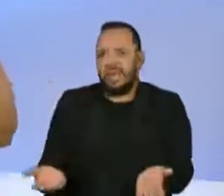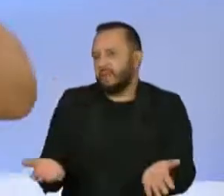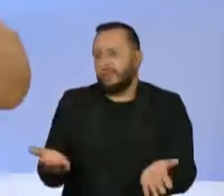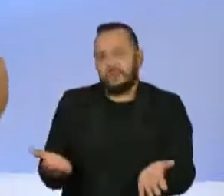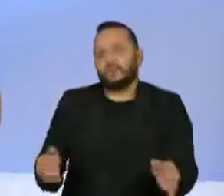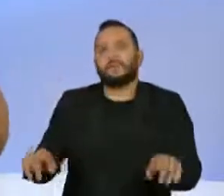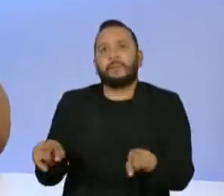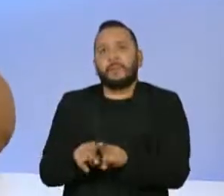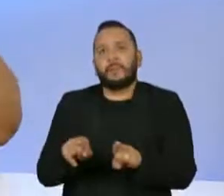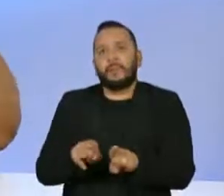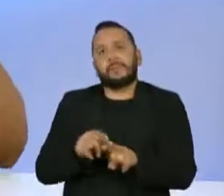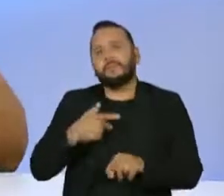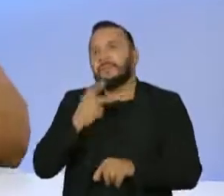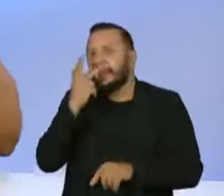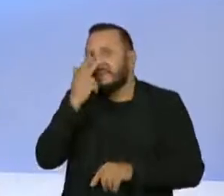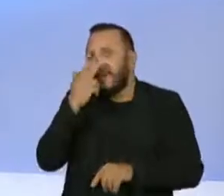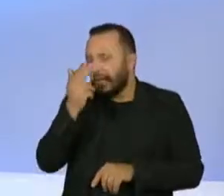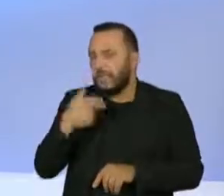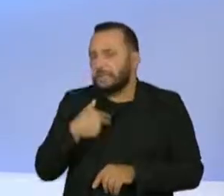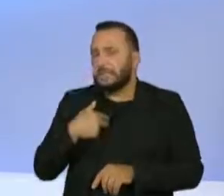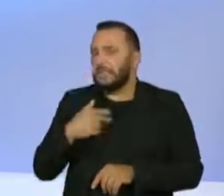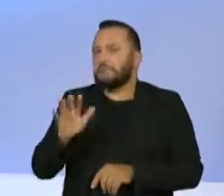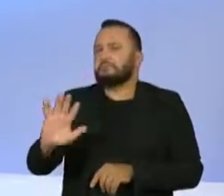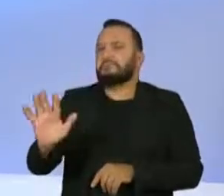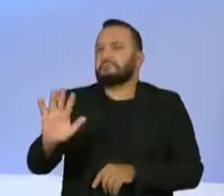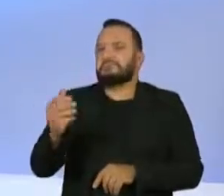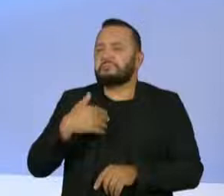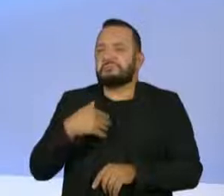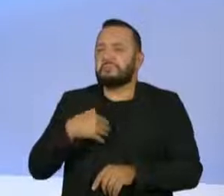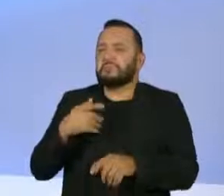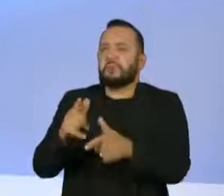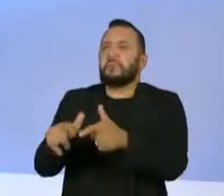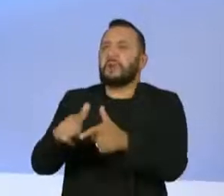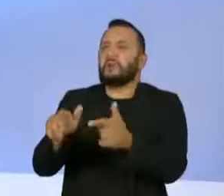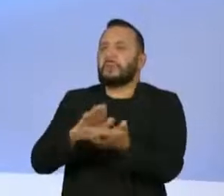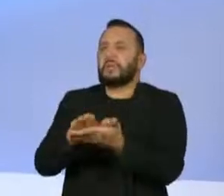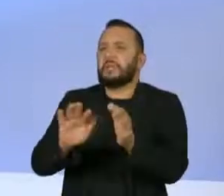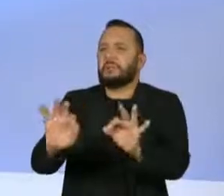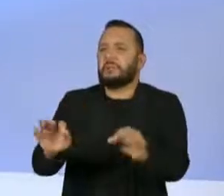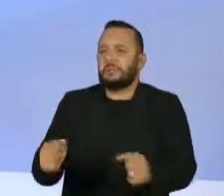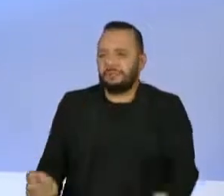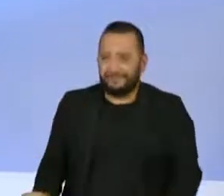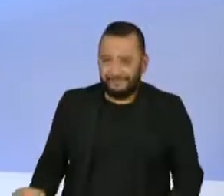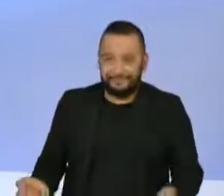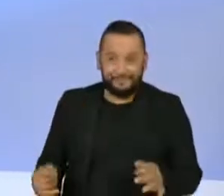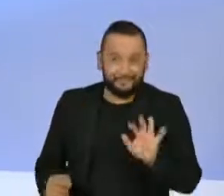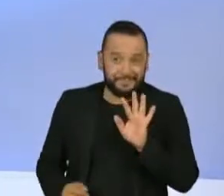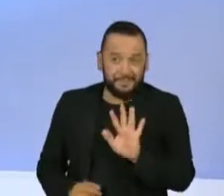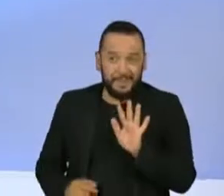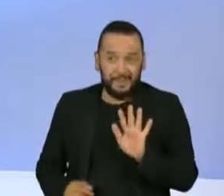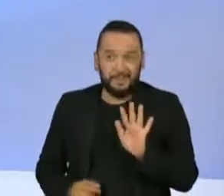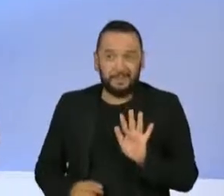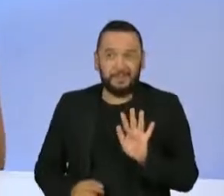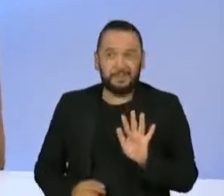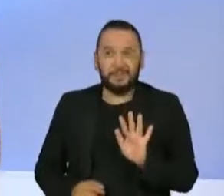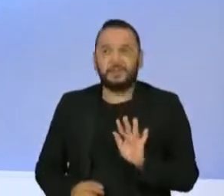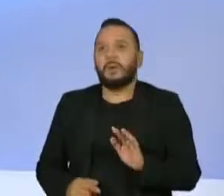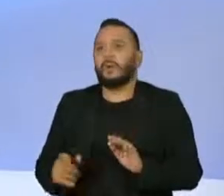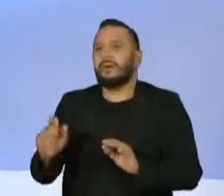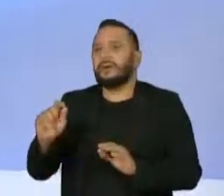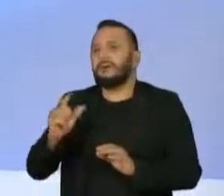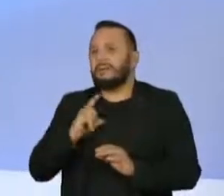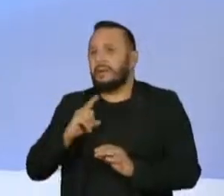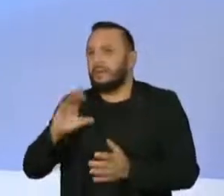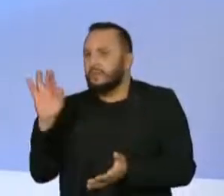muito acima da realidade. Então, eu queria ouvir o seguinte, o que tem de picuinha,